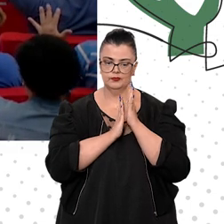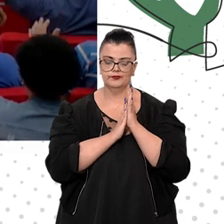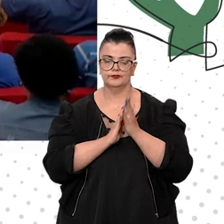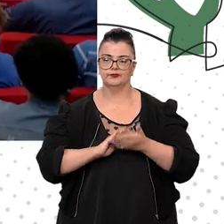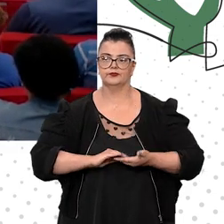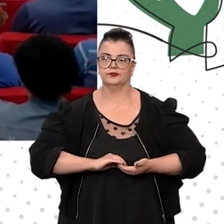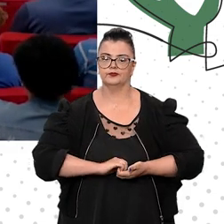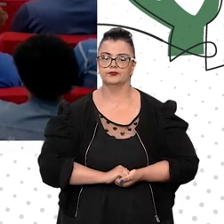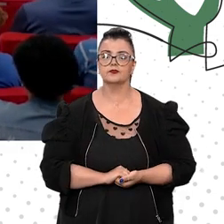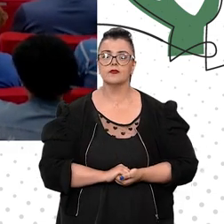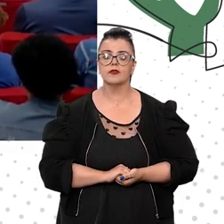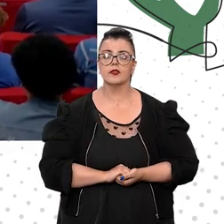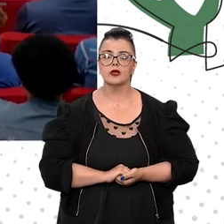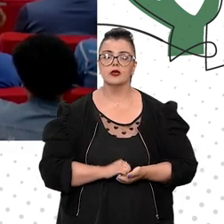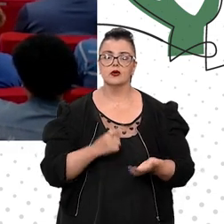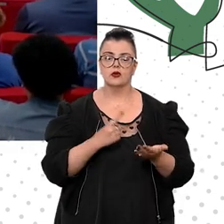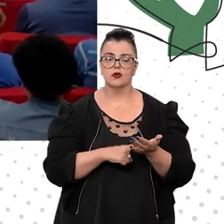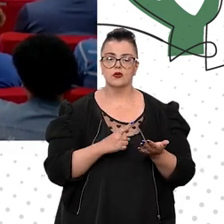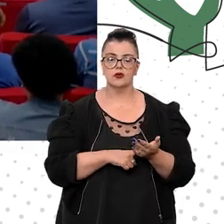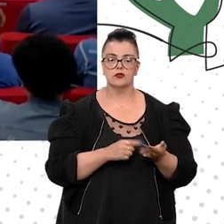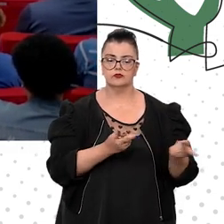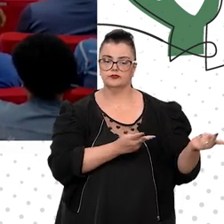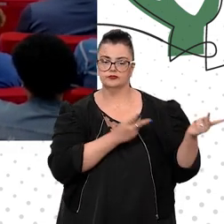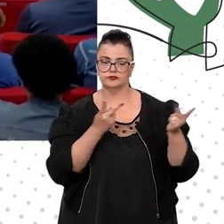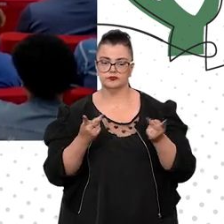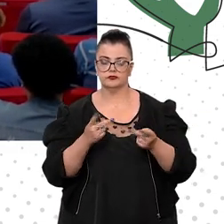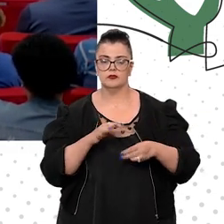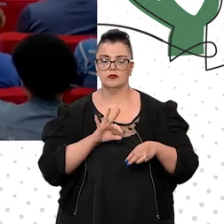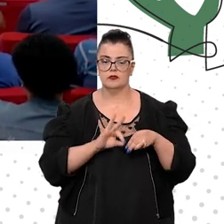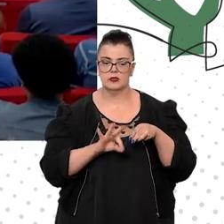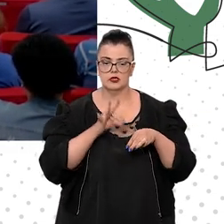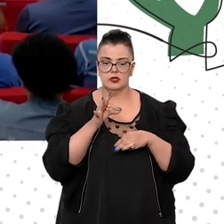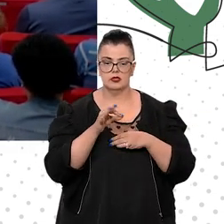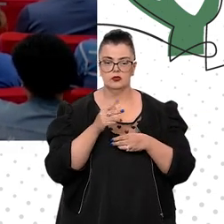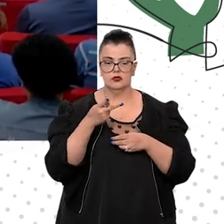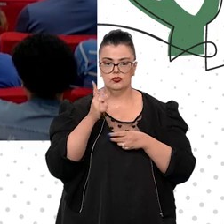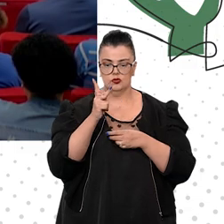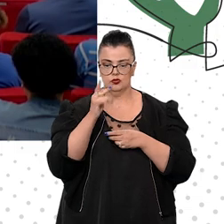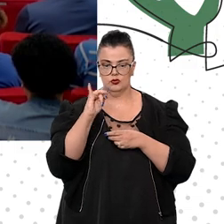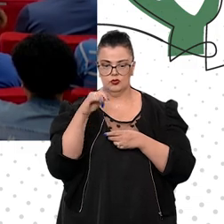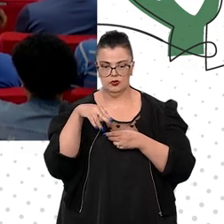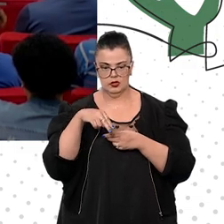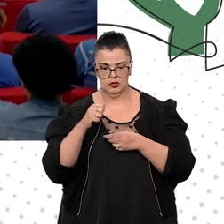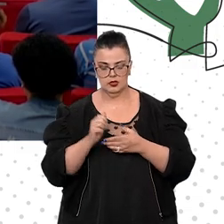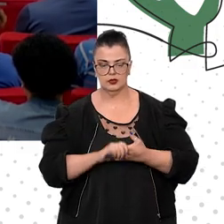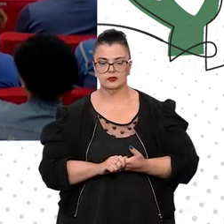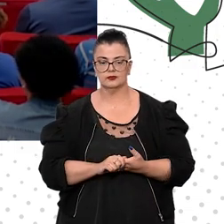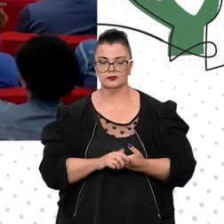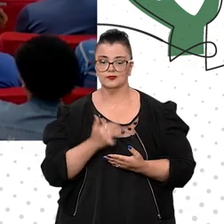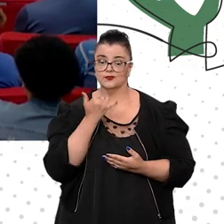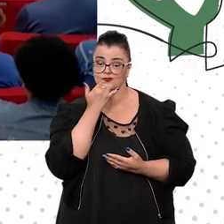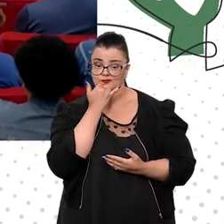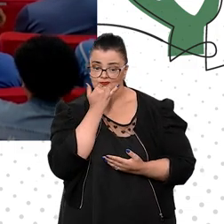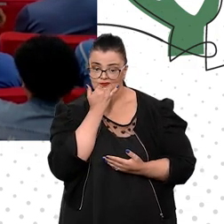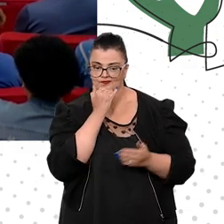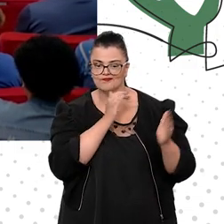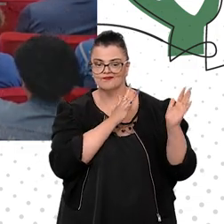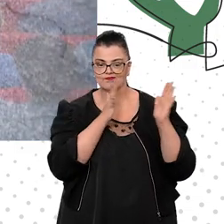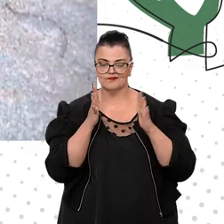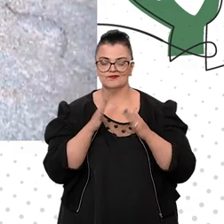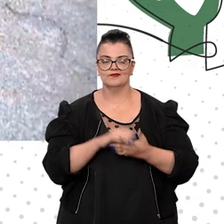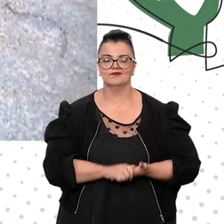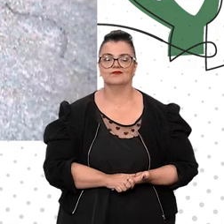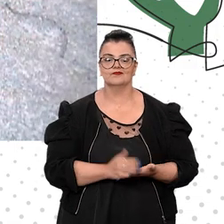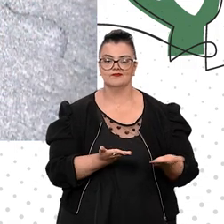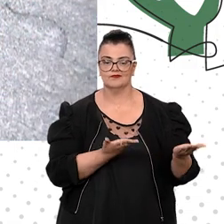eu convidaria agora o ministro Sérgio Cuquina, eu não sei como é que está o protocolo, mas eu já estou aqui quebrando, ministro Sérgio Cuquina, favor.